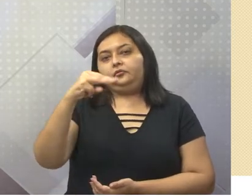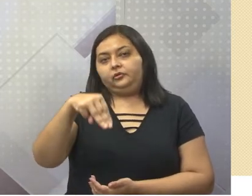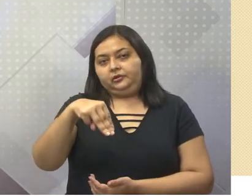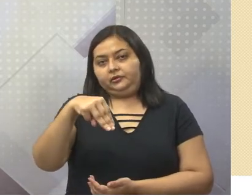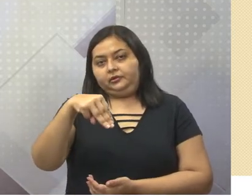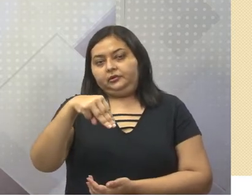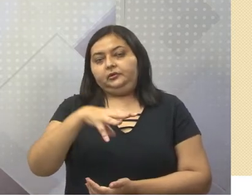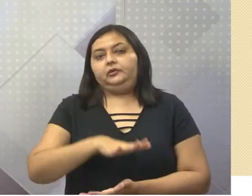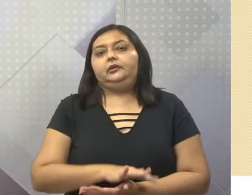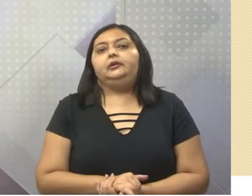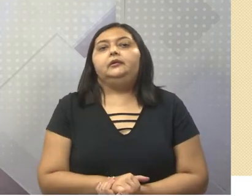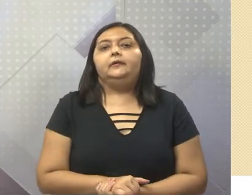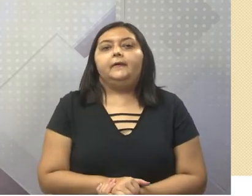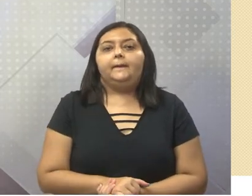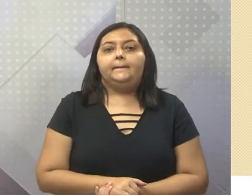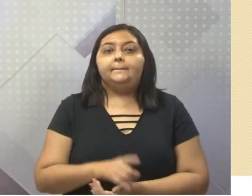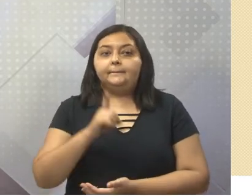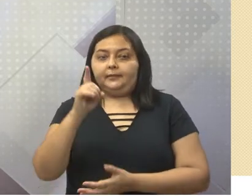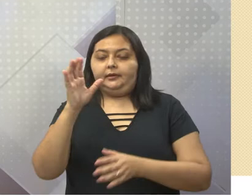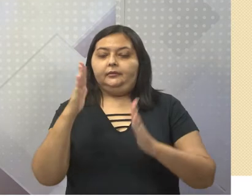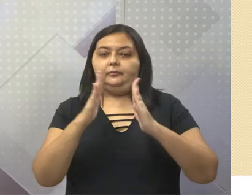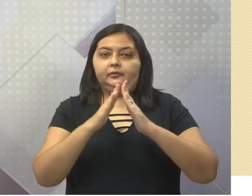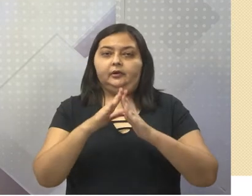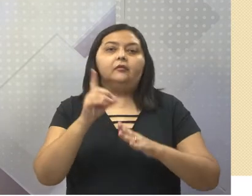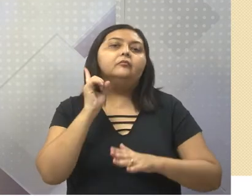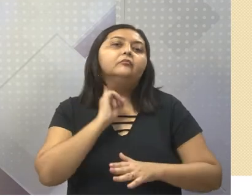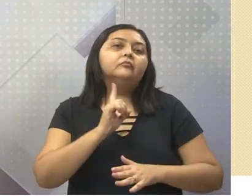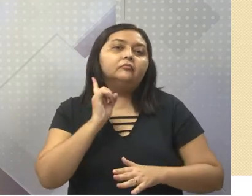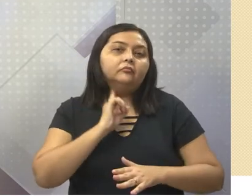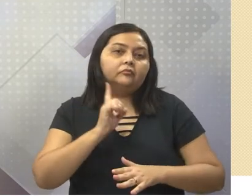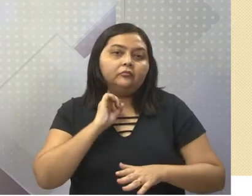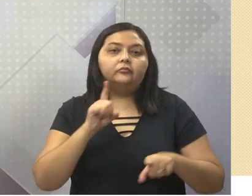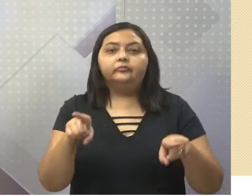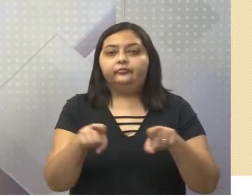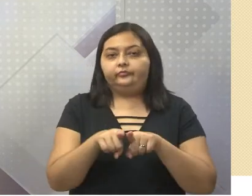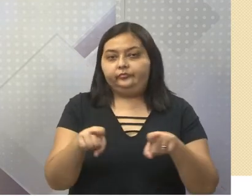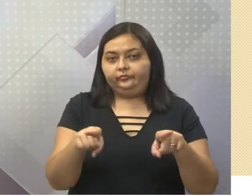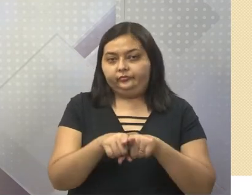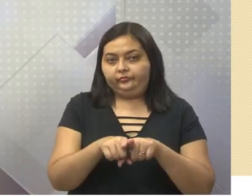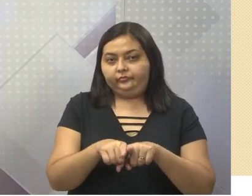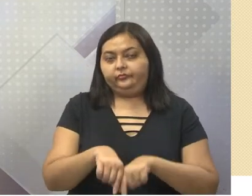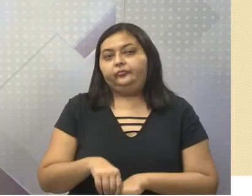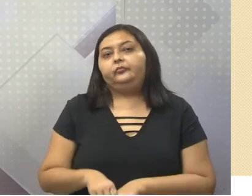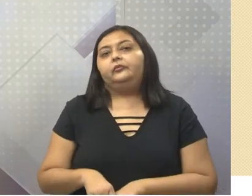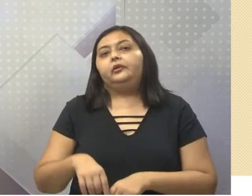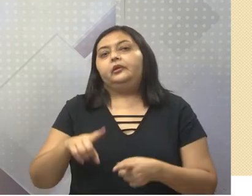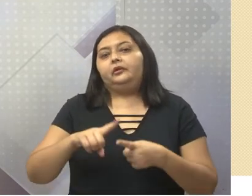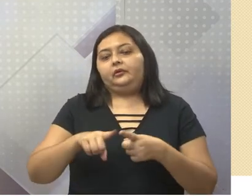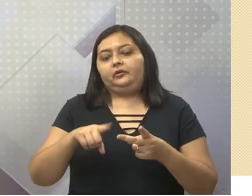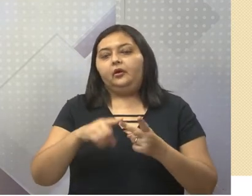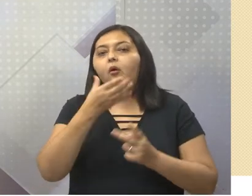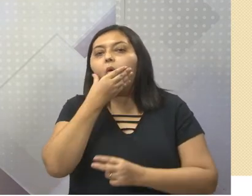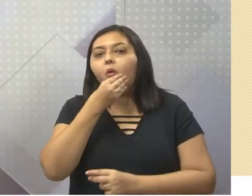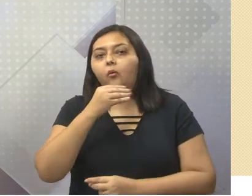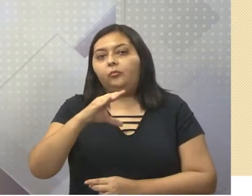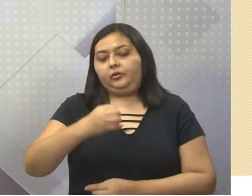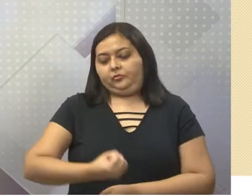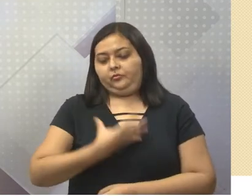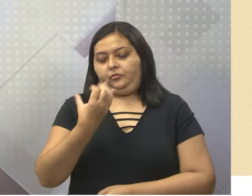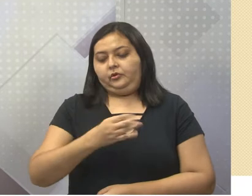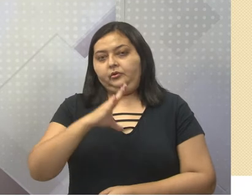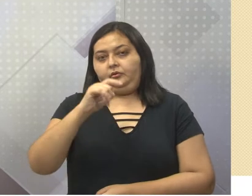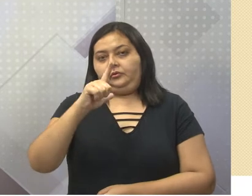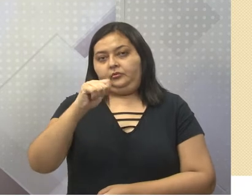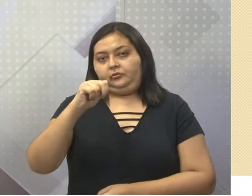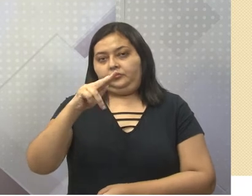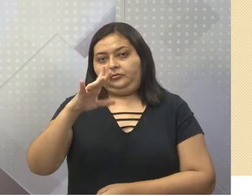era um alférez mineiro e tropeiro também. Então, Cláudio Manuel da Costa, que era o poeta. Inácio